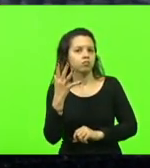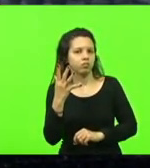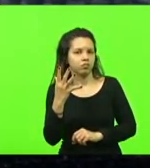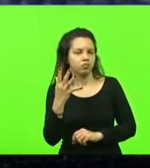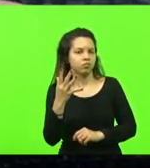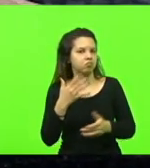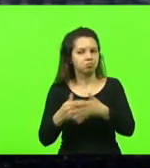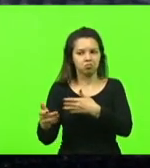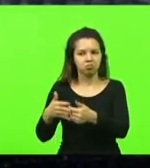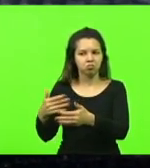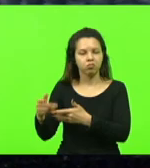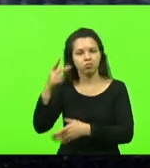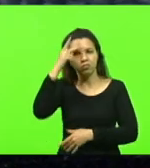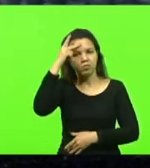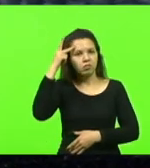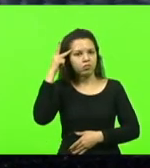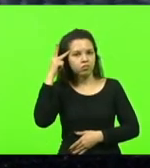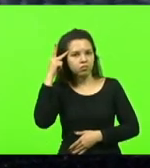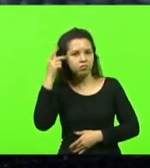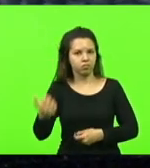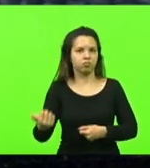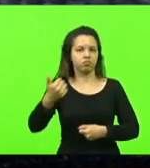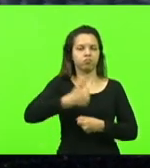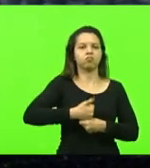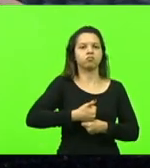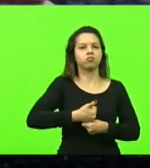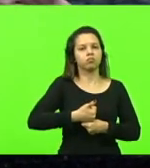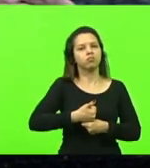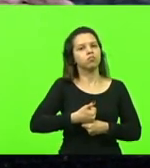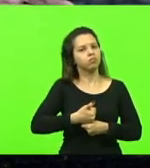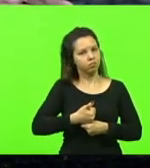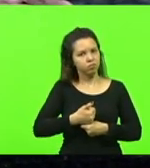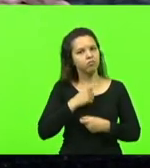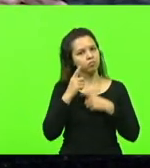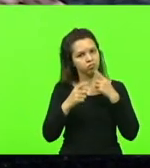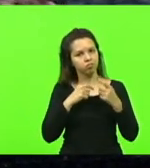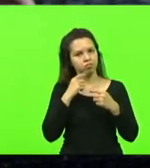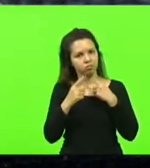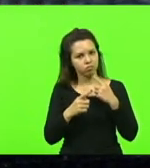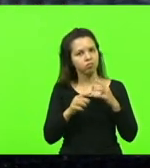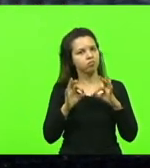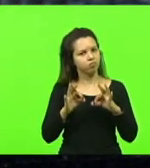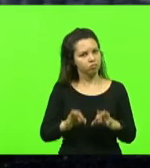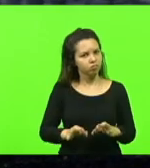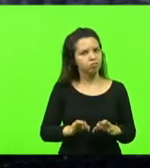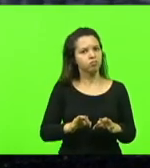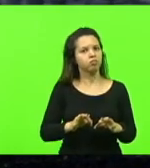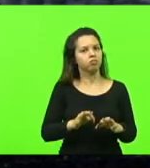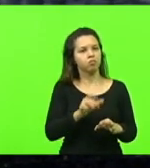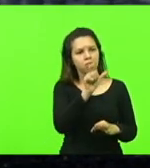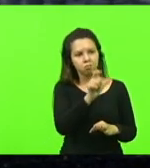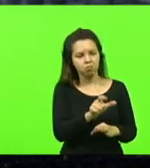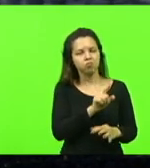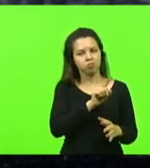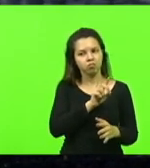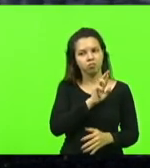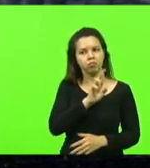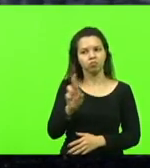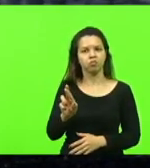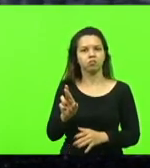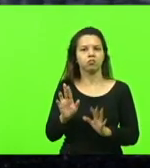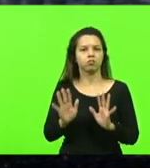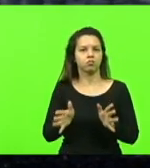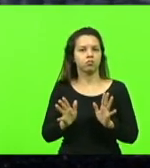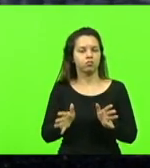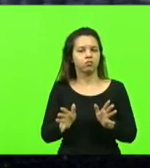uma cadeira acaba fazendo essa pergunta. E, com certeza, alguém deu essa resposta para ele. E, mesmo que ele chegue aqui para não dizer nada,